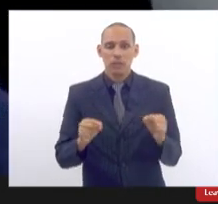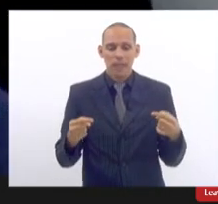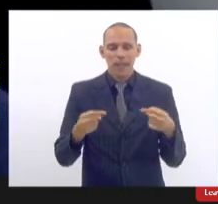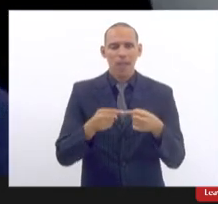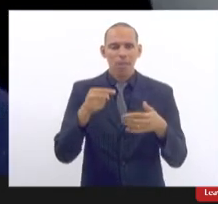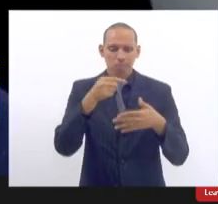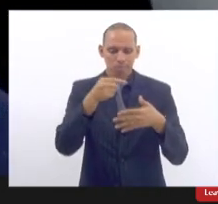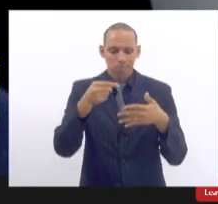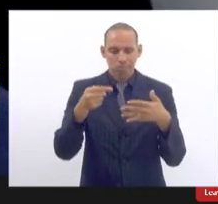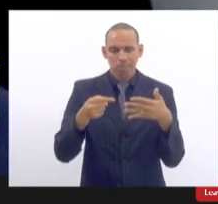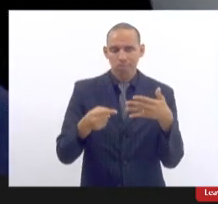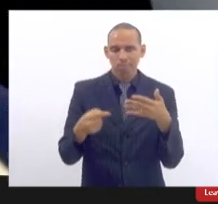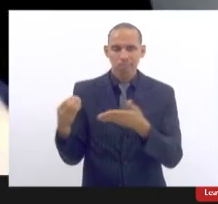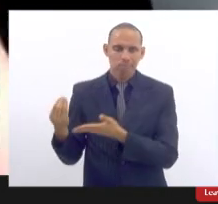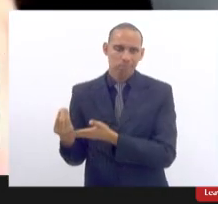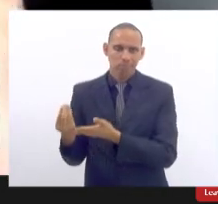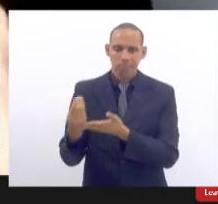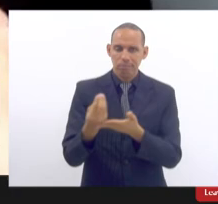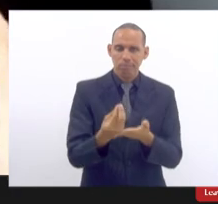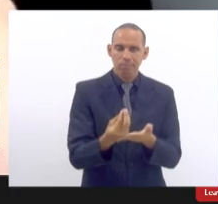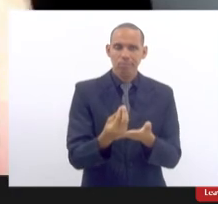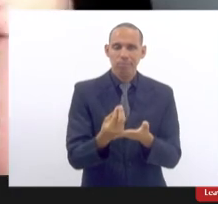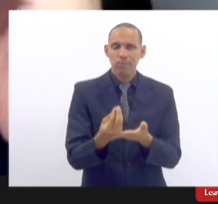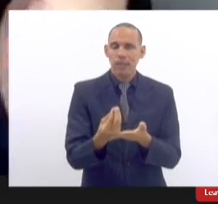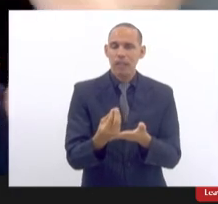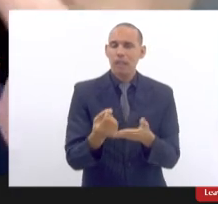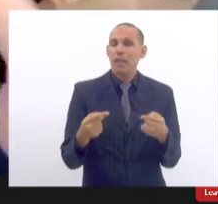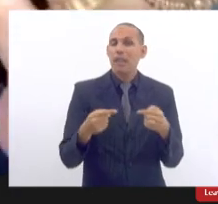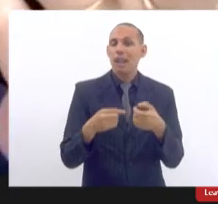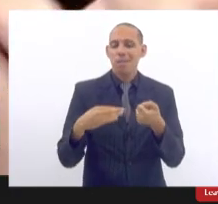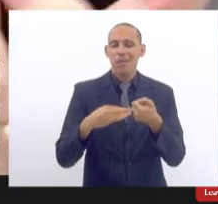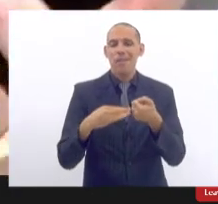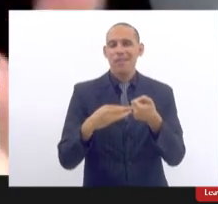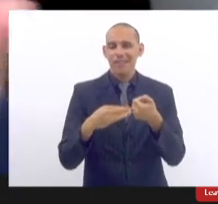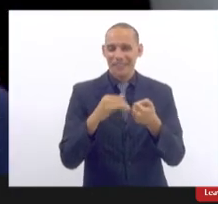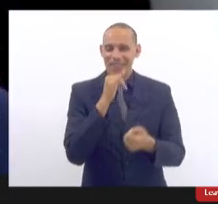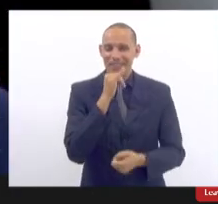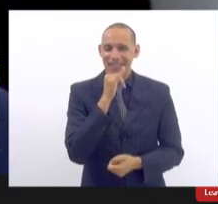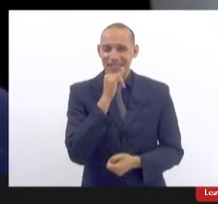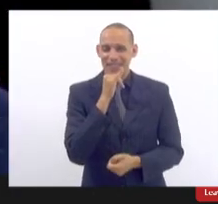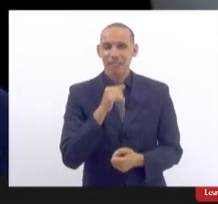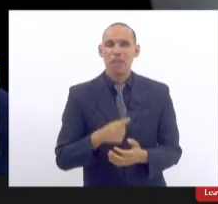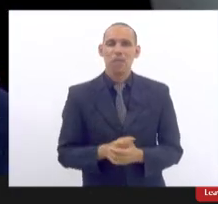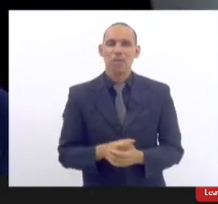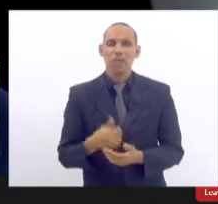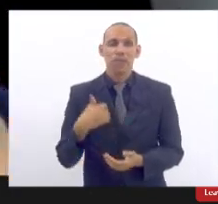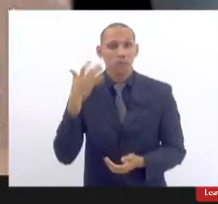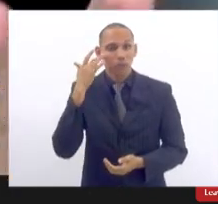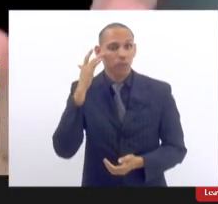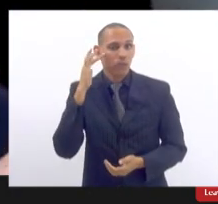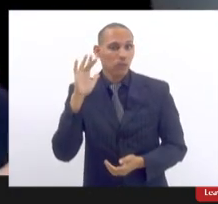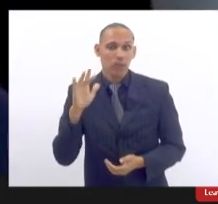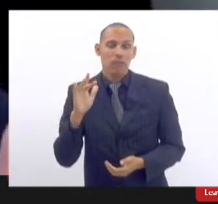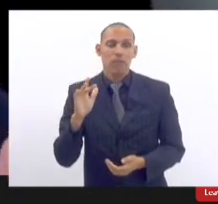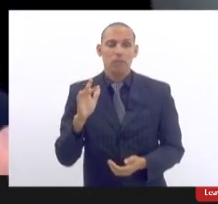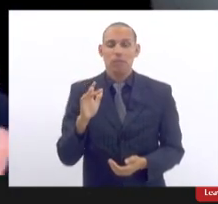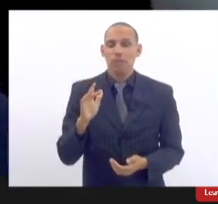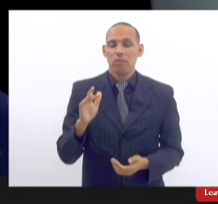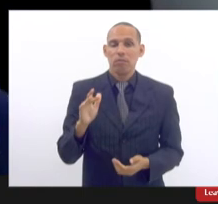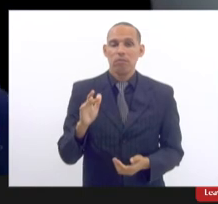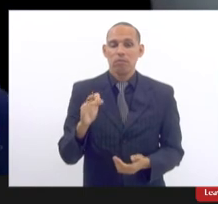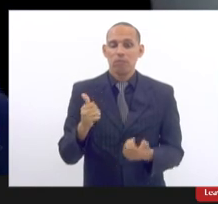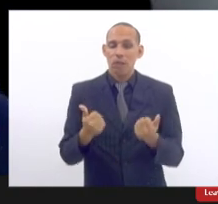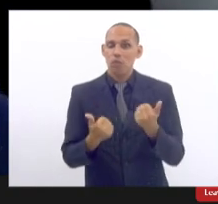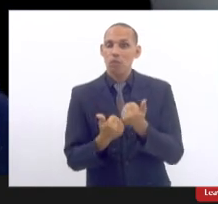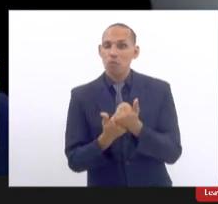pontos que foram trazidos sobre a questão do banco de dados por exemplo eu não sei como que isso poderia auxiliar